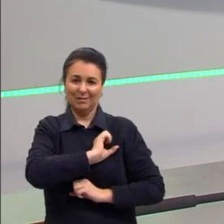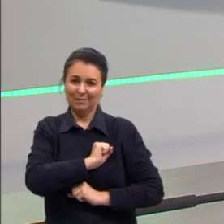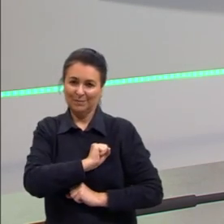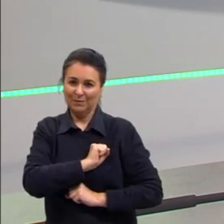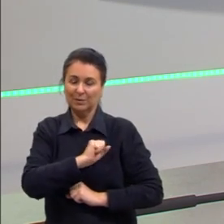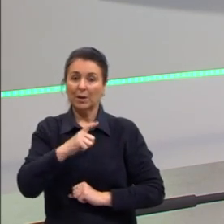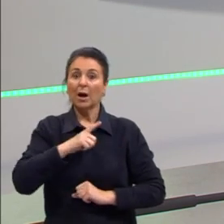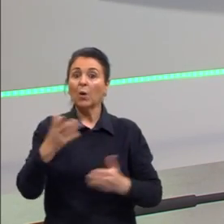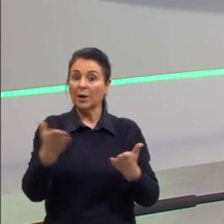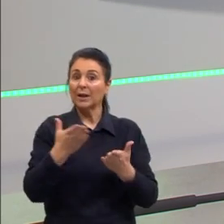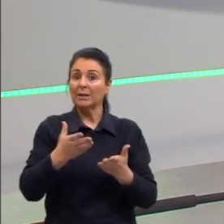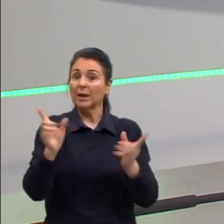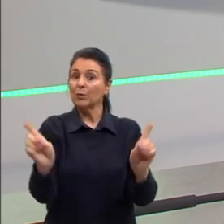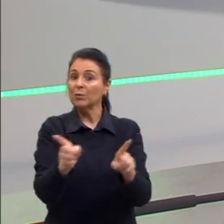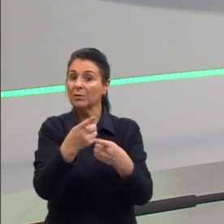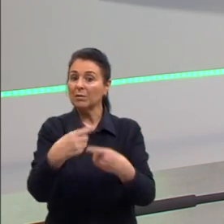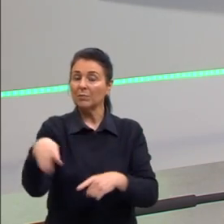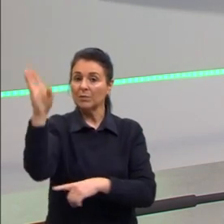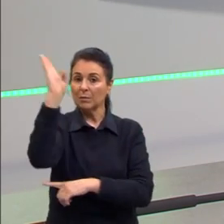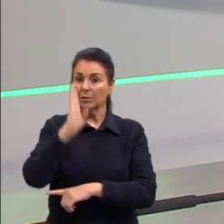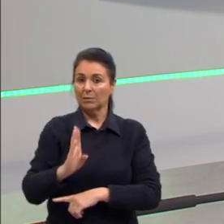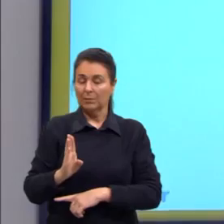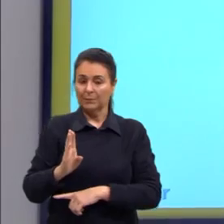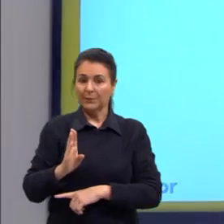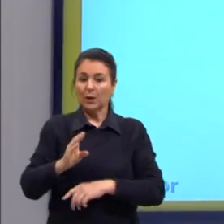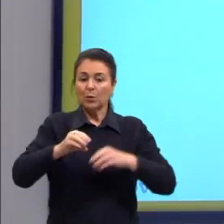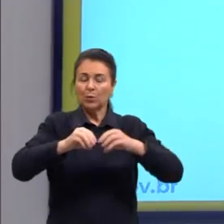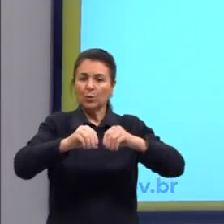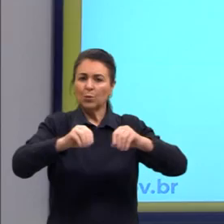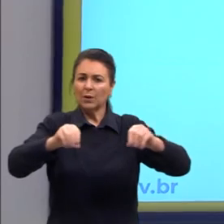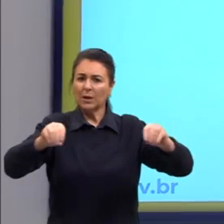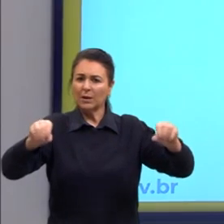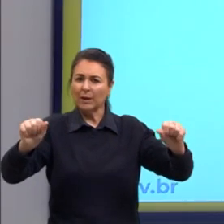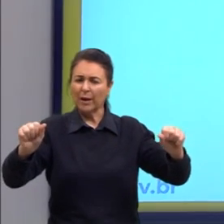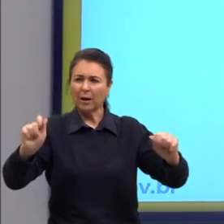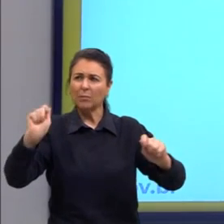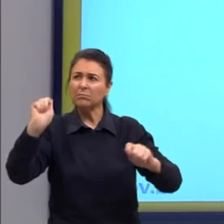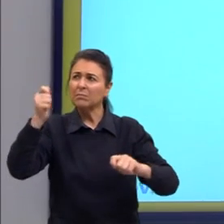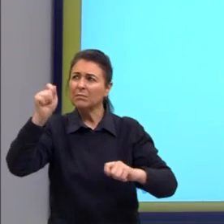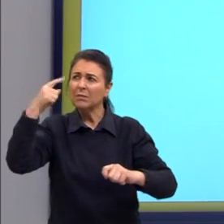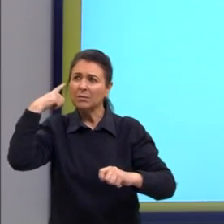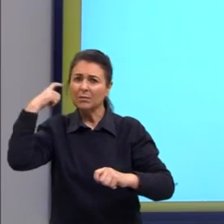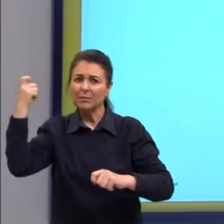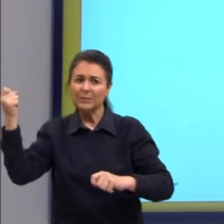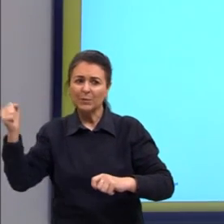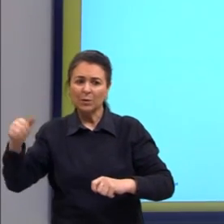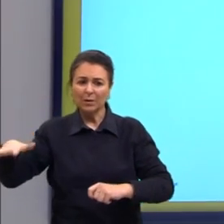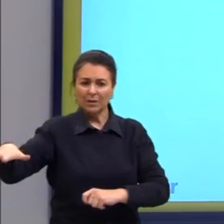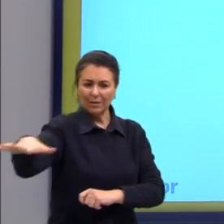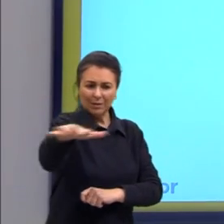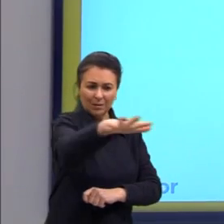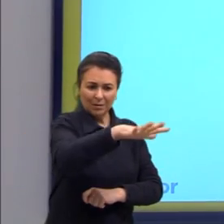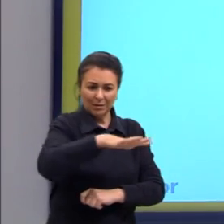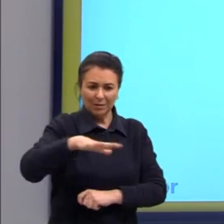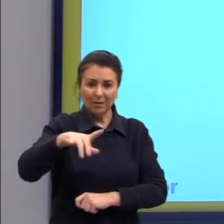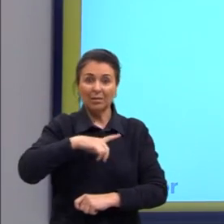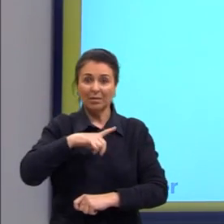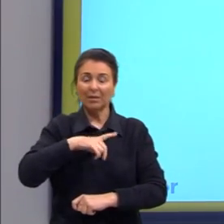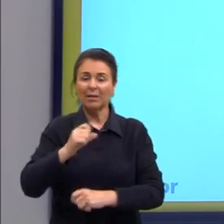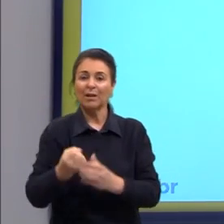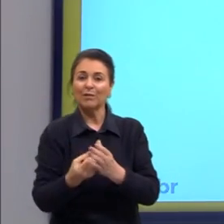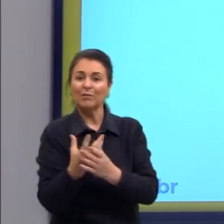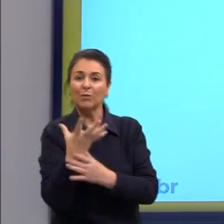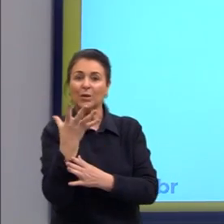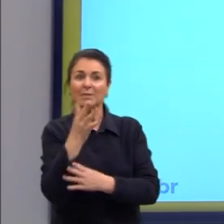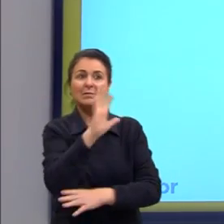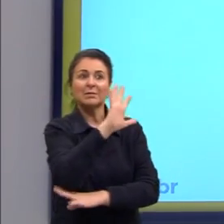hino nacional. Do que a terra mais garrida, teus risonhos lindos campos têm mais flores. Nossos bosques